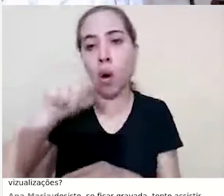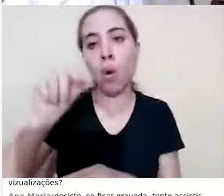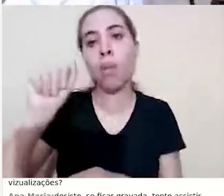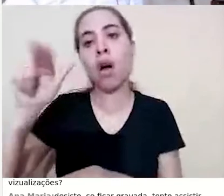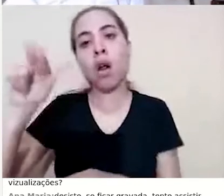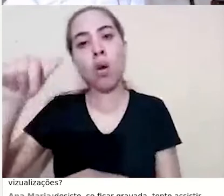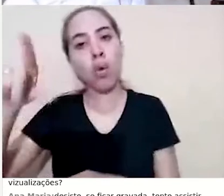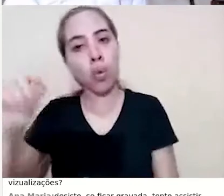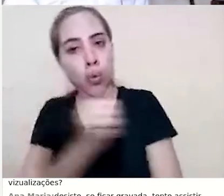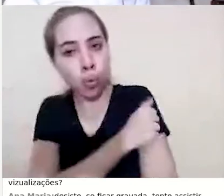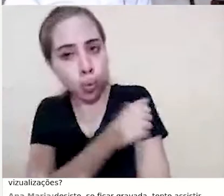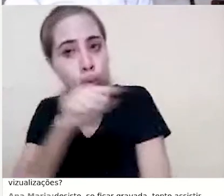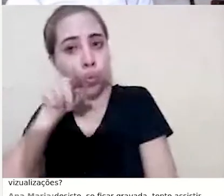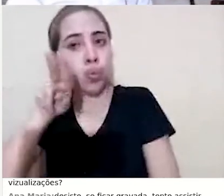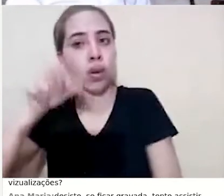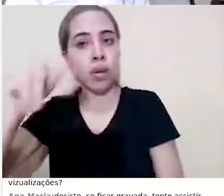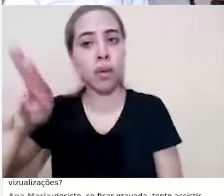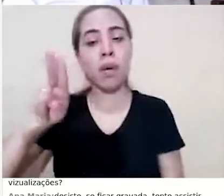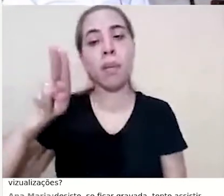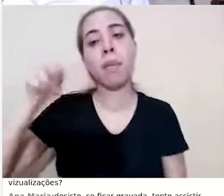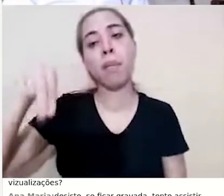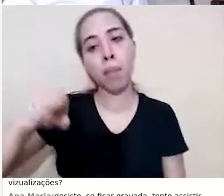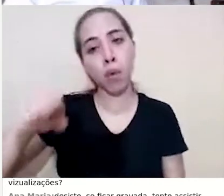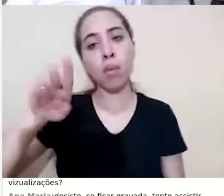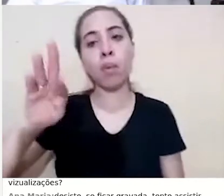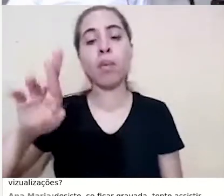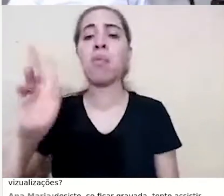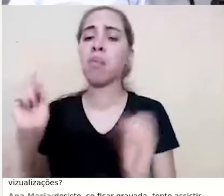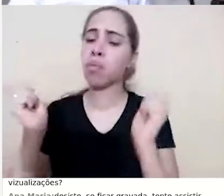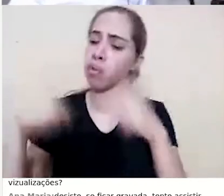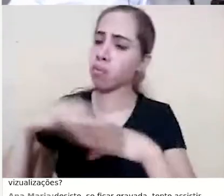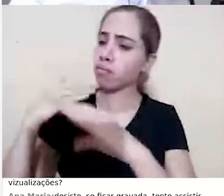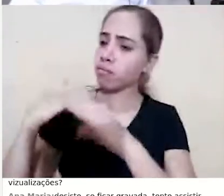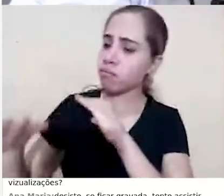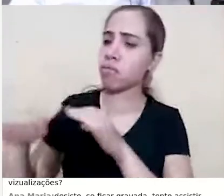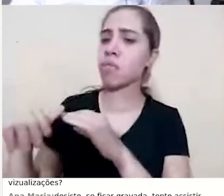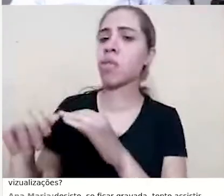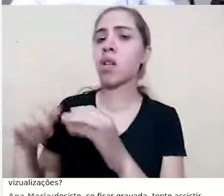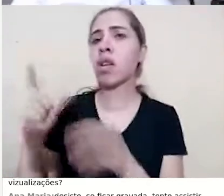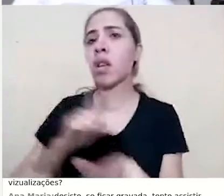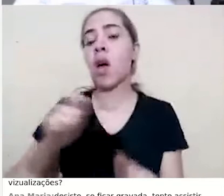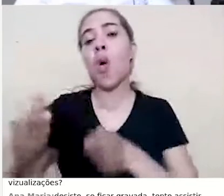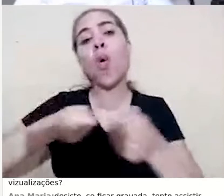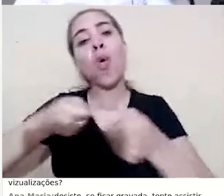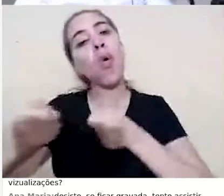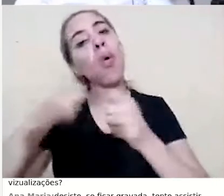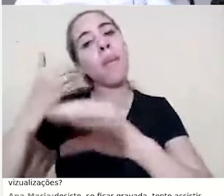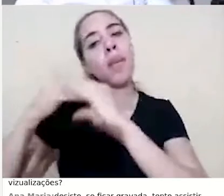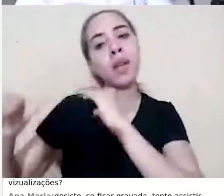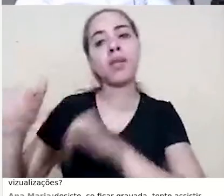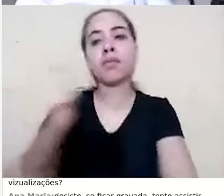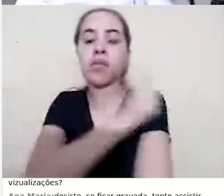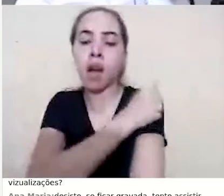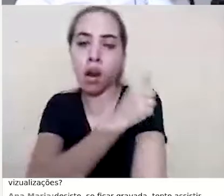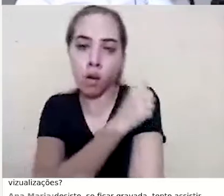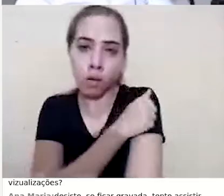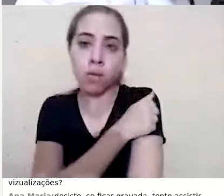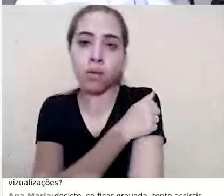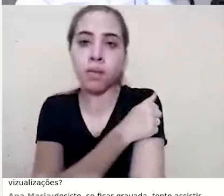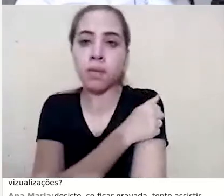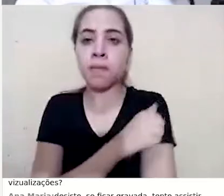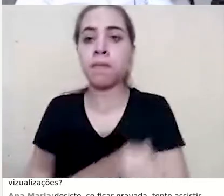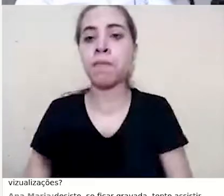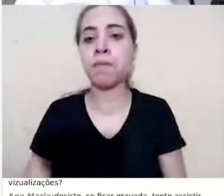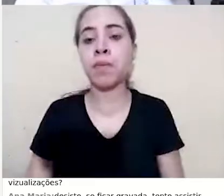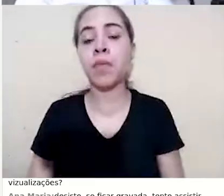.br, mas eu posso enviar uma mensagem aqui, fazer o controle de todas as mensagens enviadas para esse aluno, e